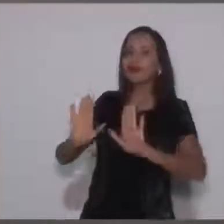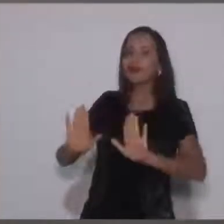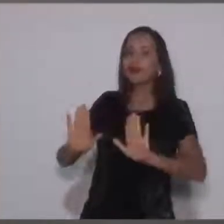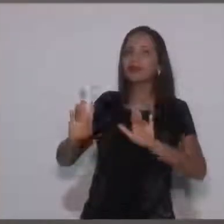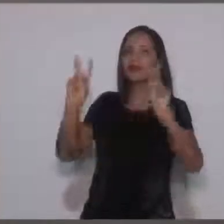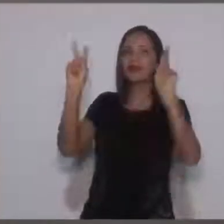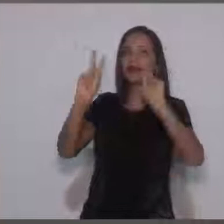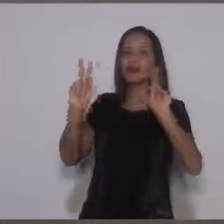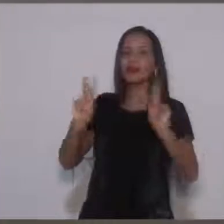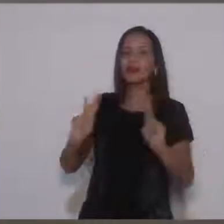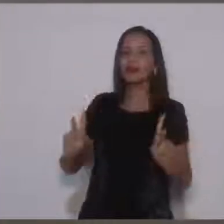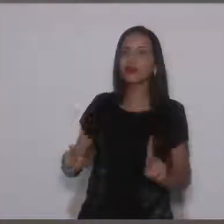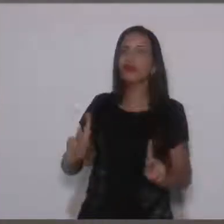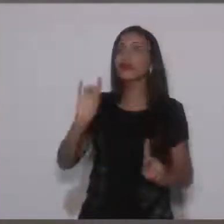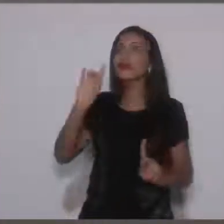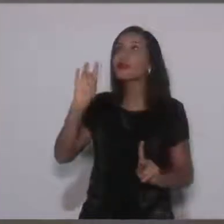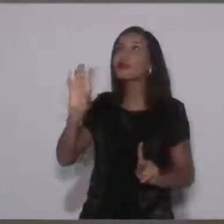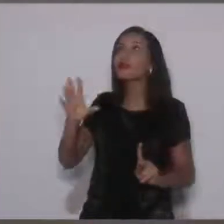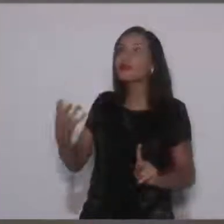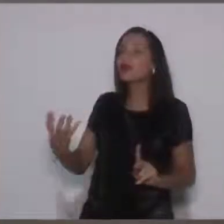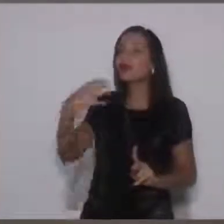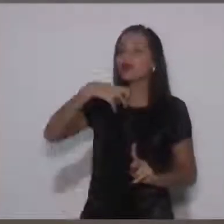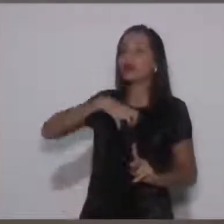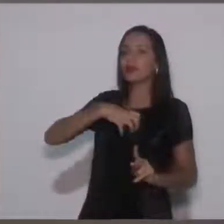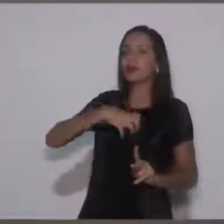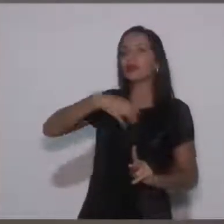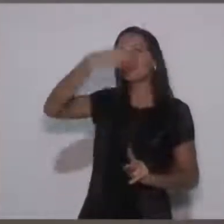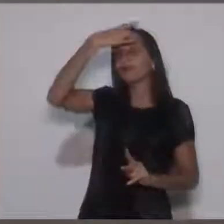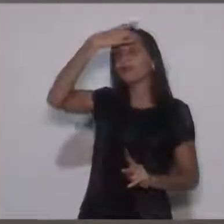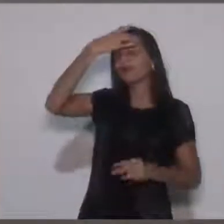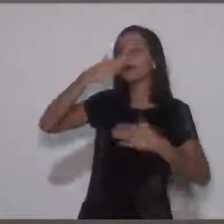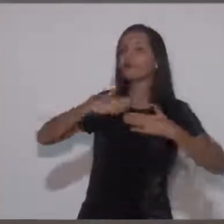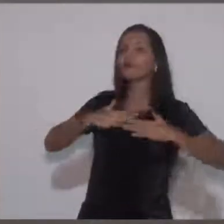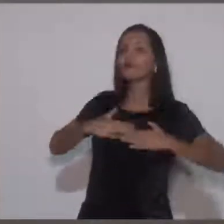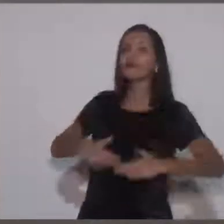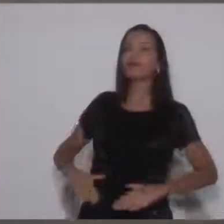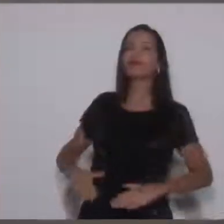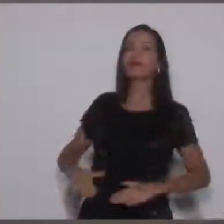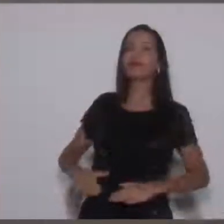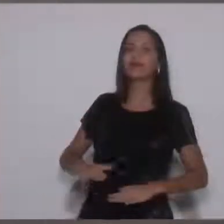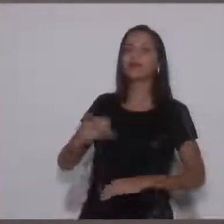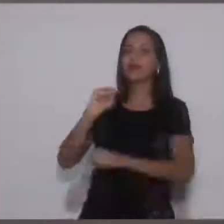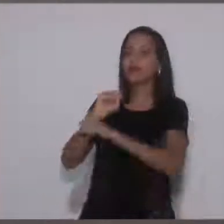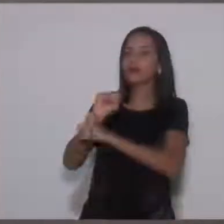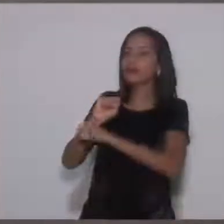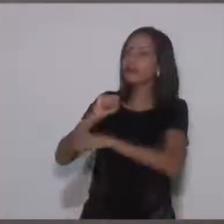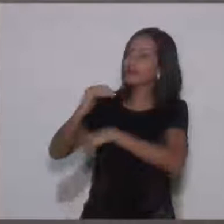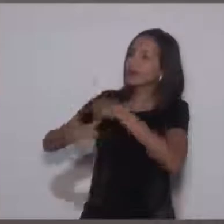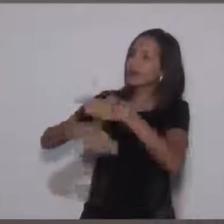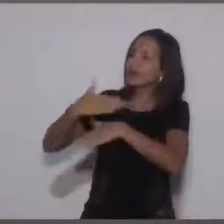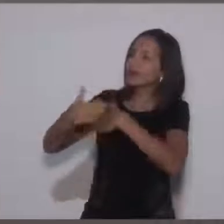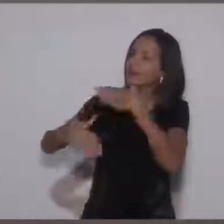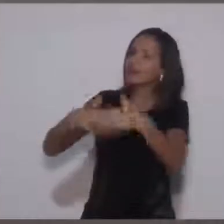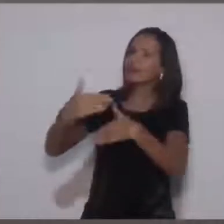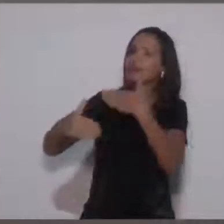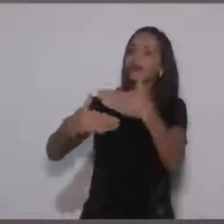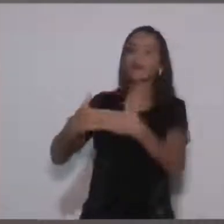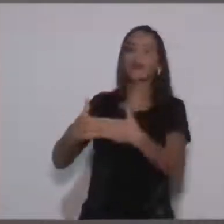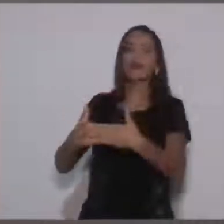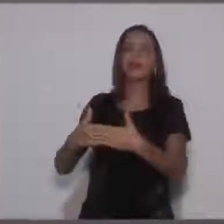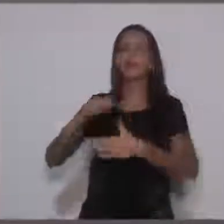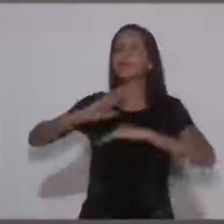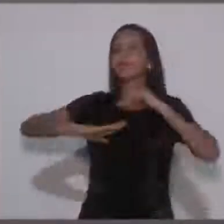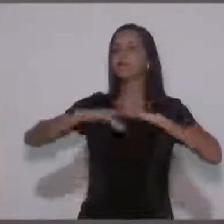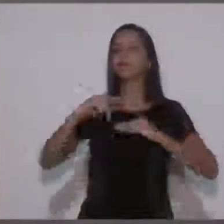paz só se abriga em uma consciência tranquila, que sabe esperar o tempo passar, sem fazer